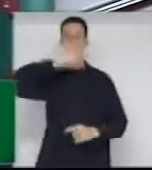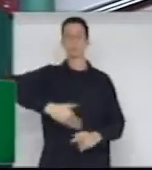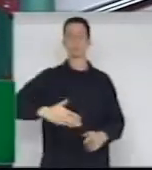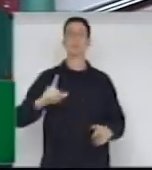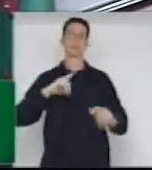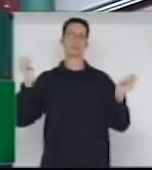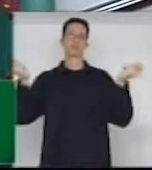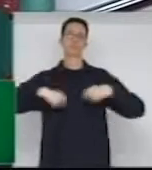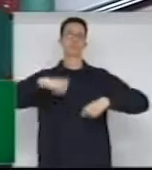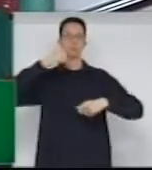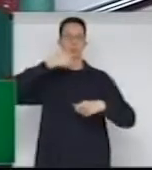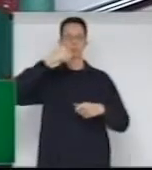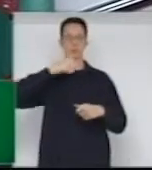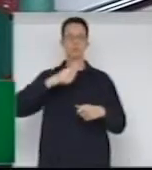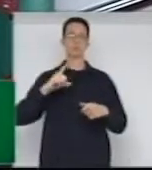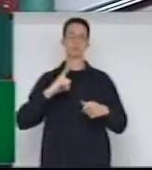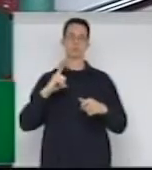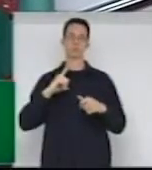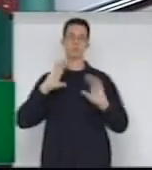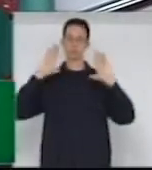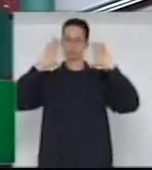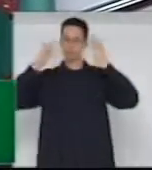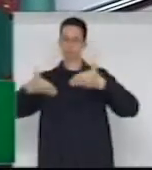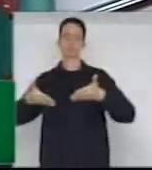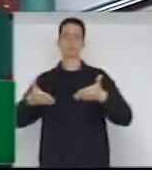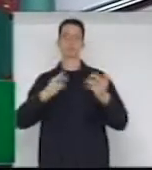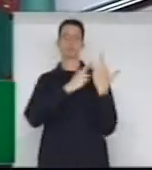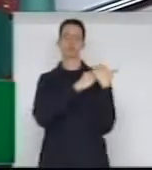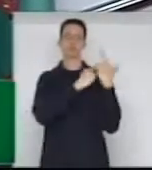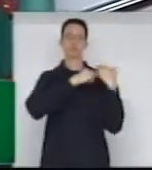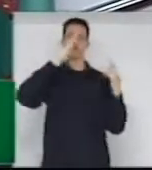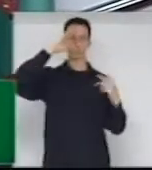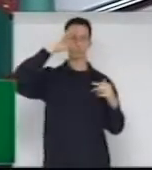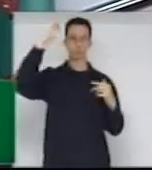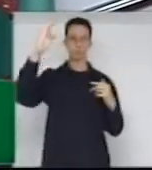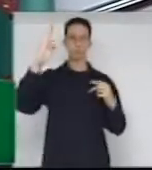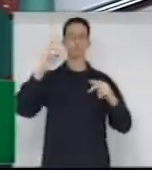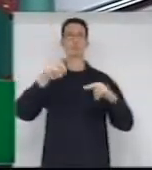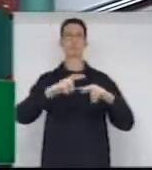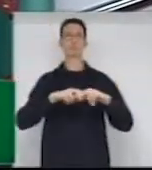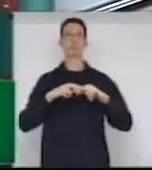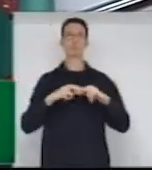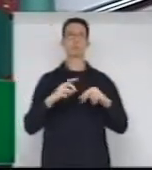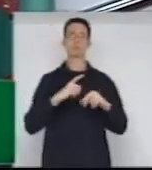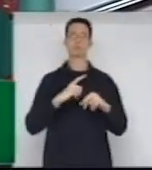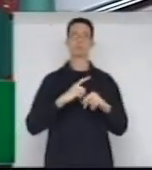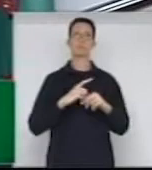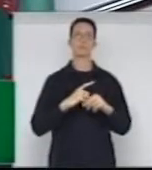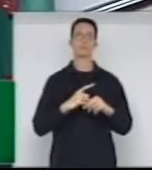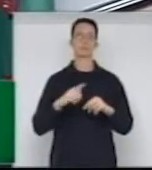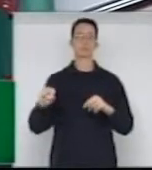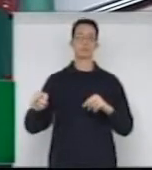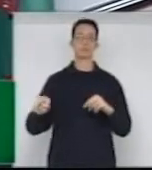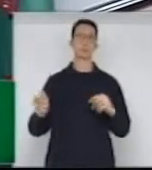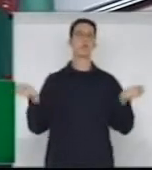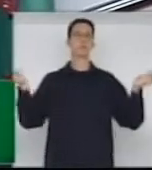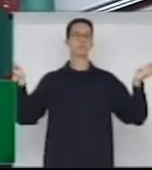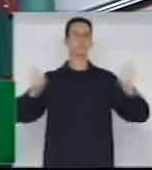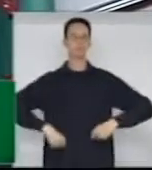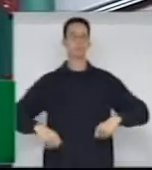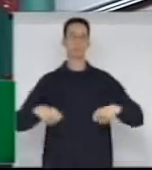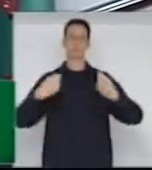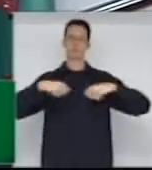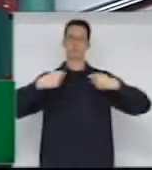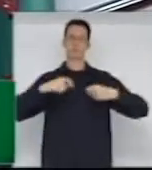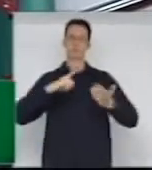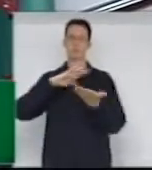investirem no cargo de soldado do presente concurso por total competência, não havendo necessidade de